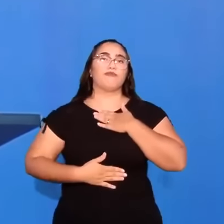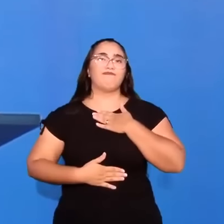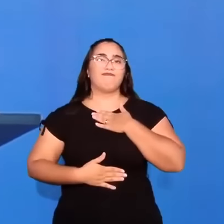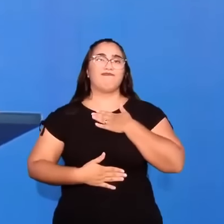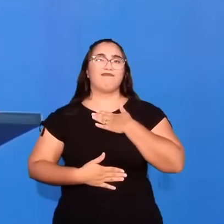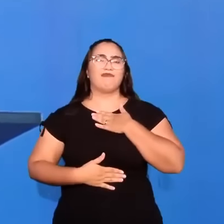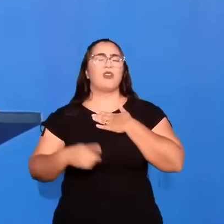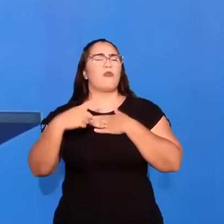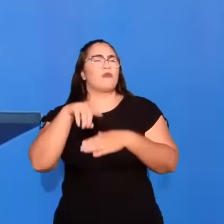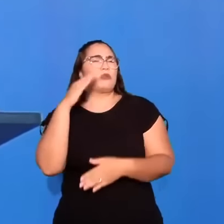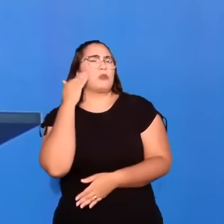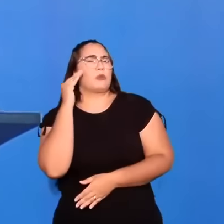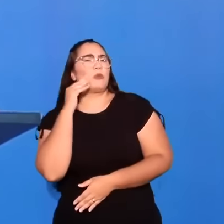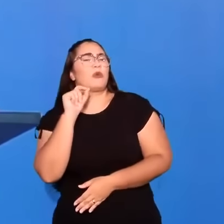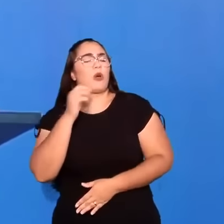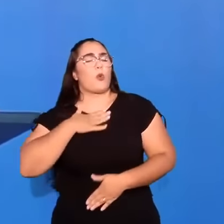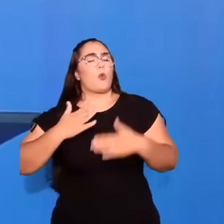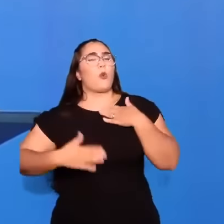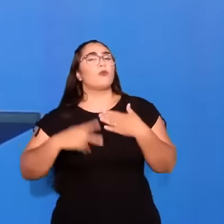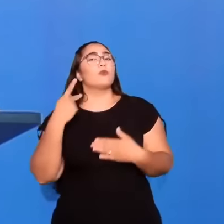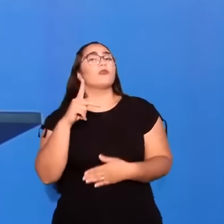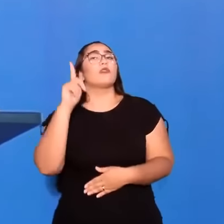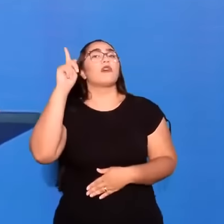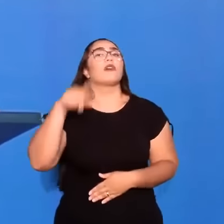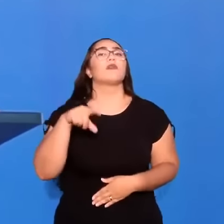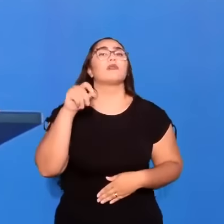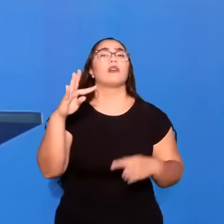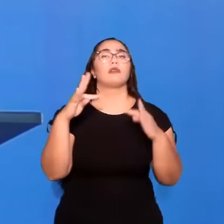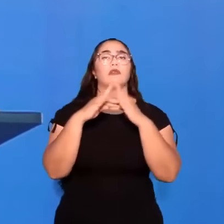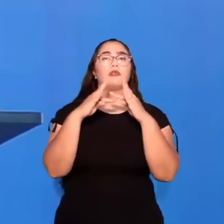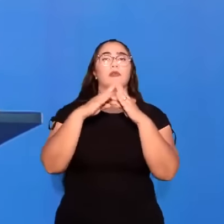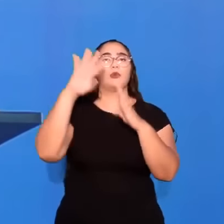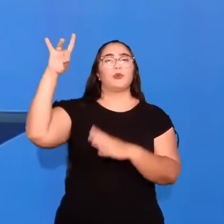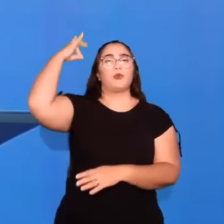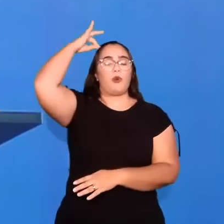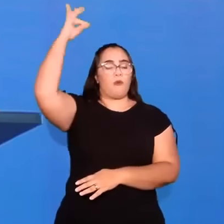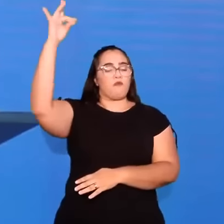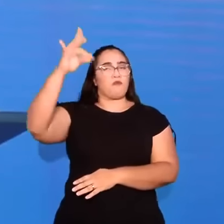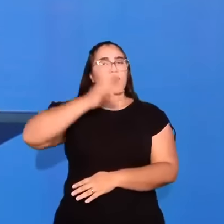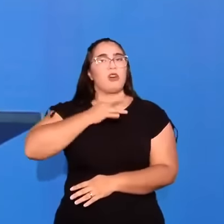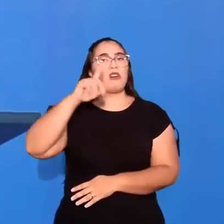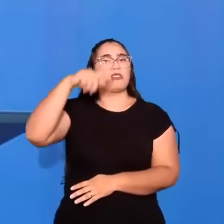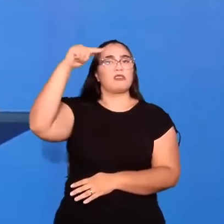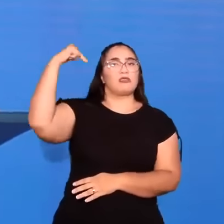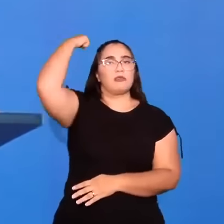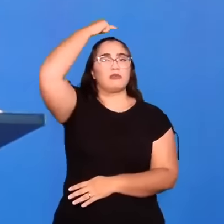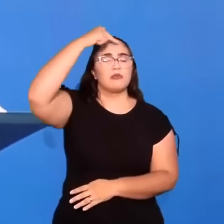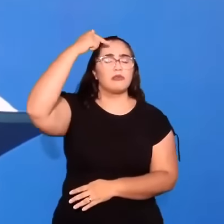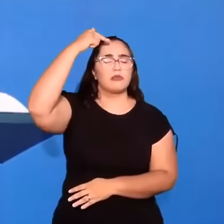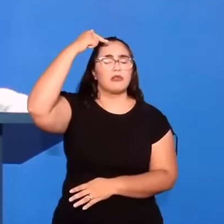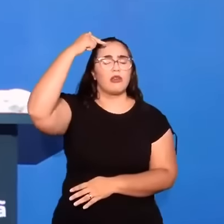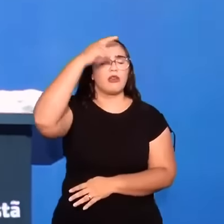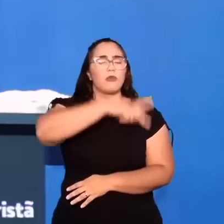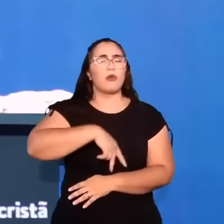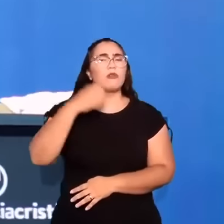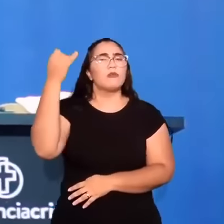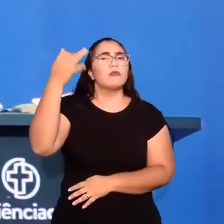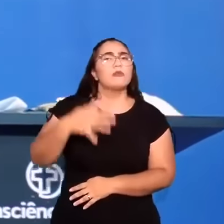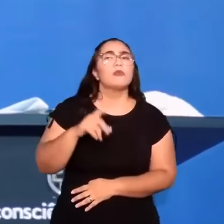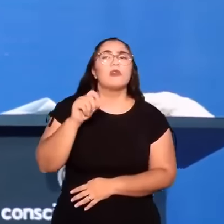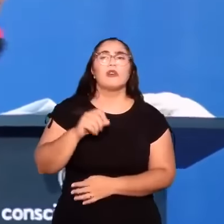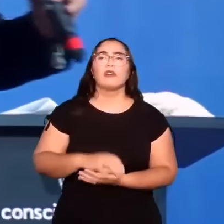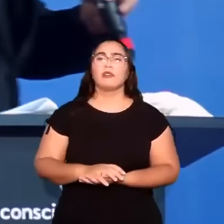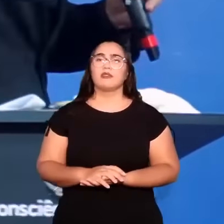Acaso não sabeis que o vosso corpo. É santuário do Espírito Santo. Olha o que Paulo está dizendo. Parece hoje.